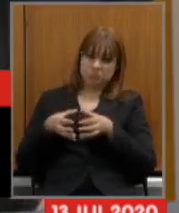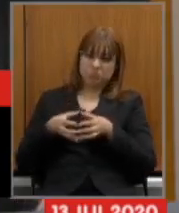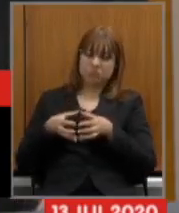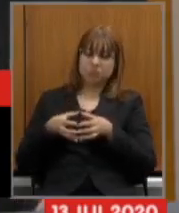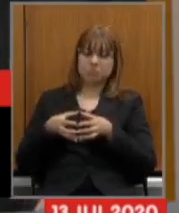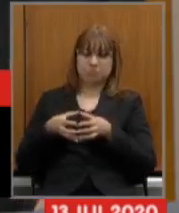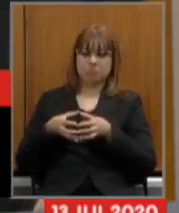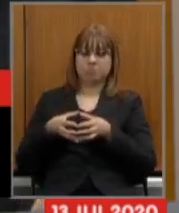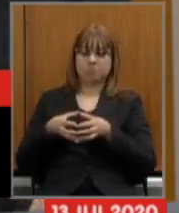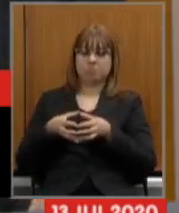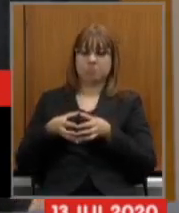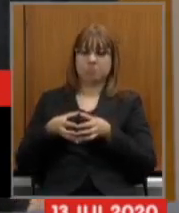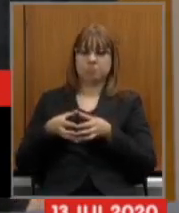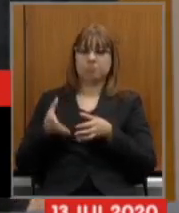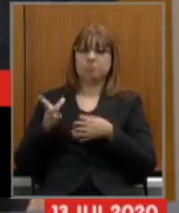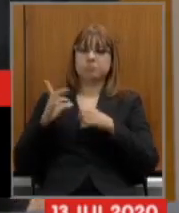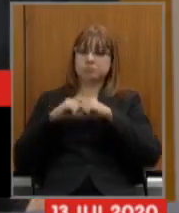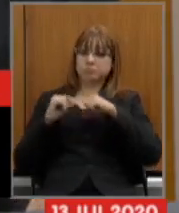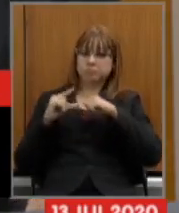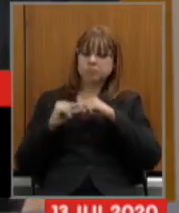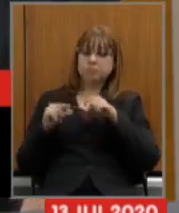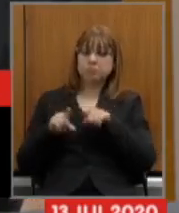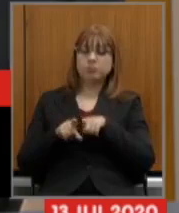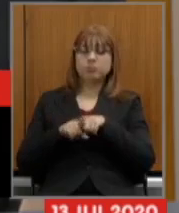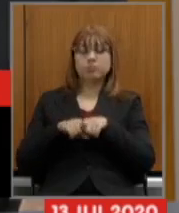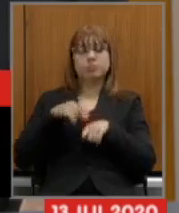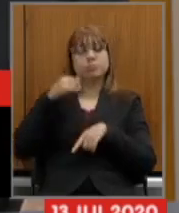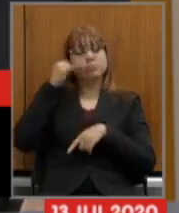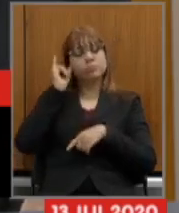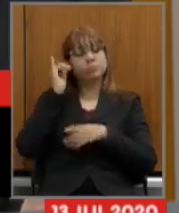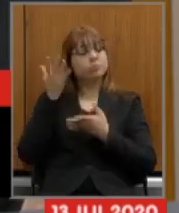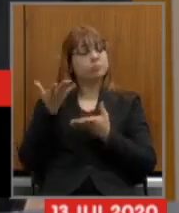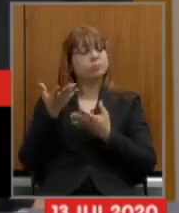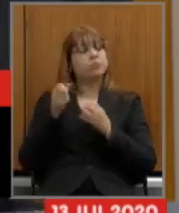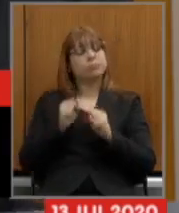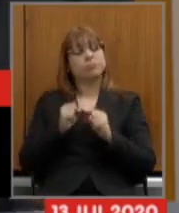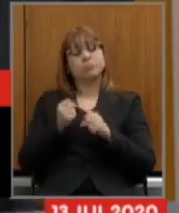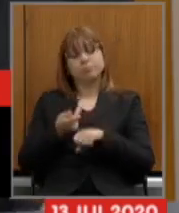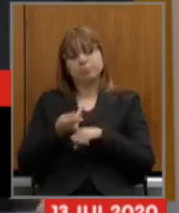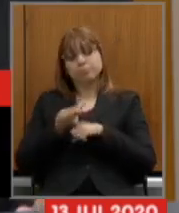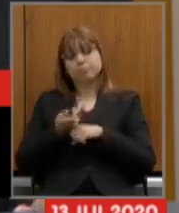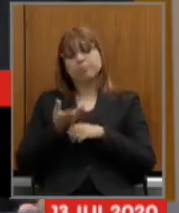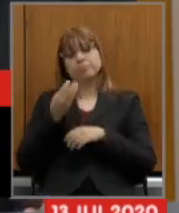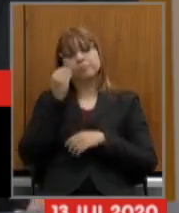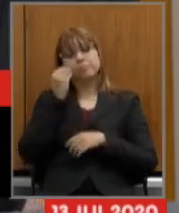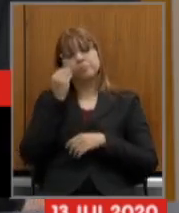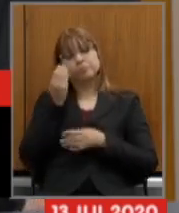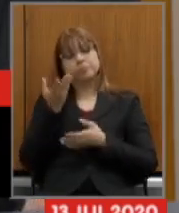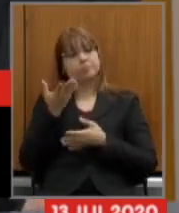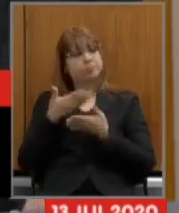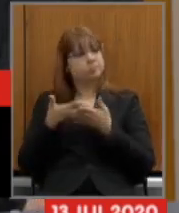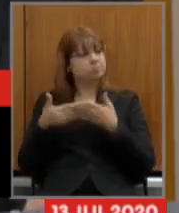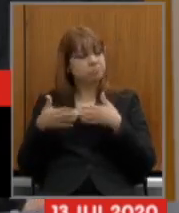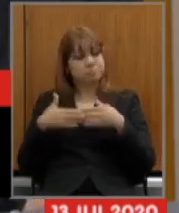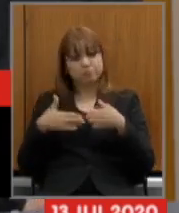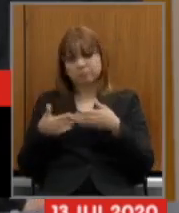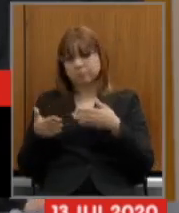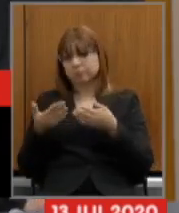para prestar informar qualquer informação adicional para qualquer estudo que o senhor